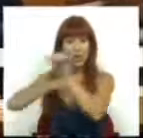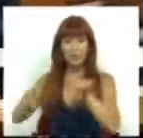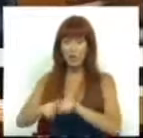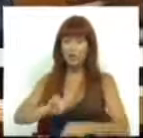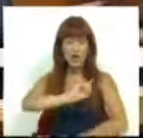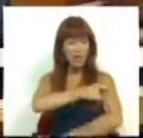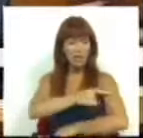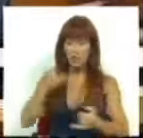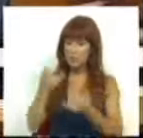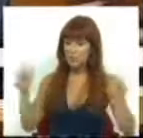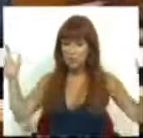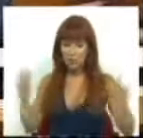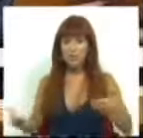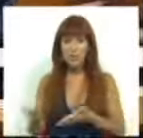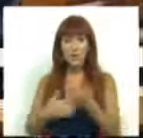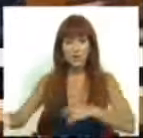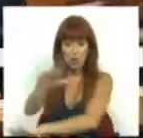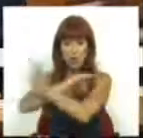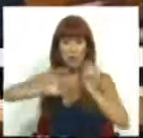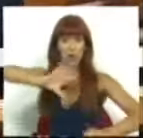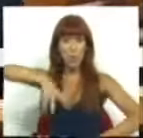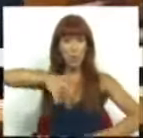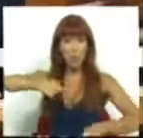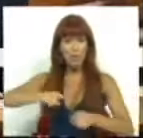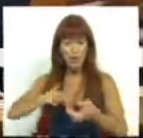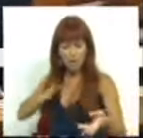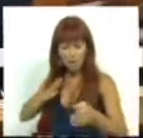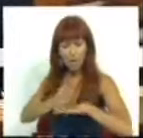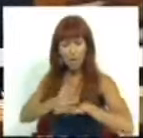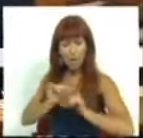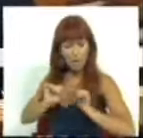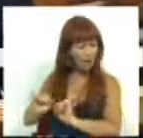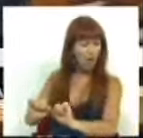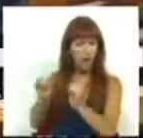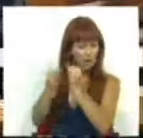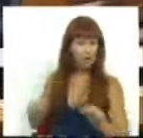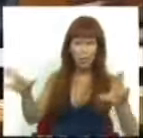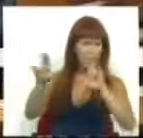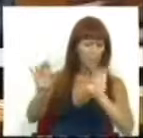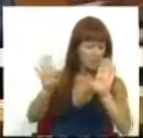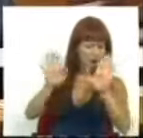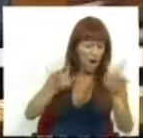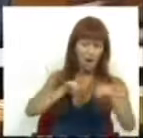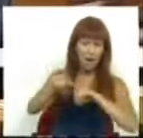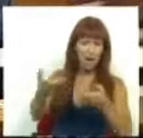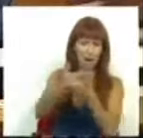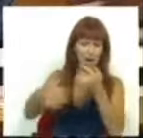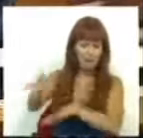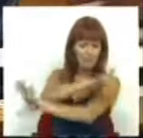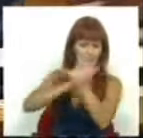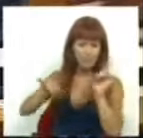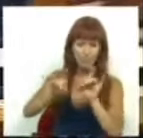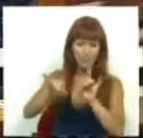fortes riscos de abrandamento da economia europeia e mundial, continuam a recusar a inovação na política económica